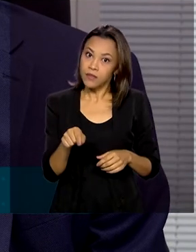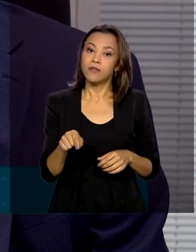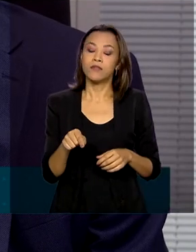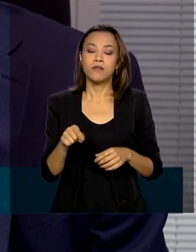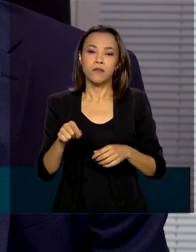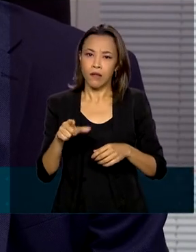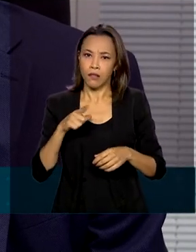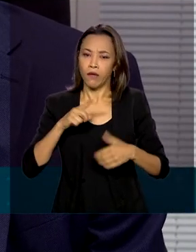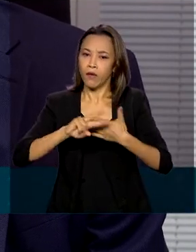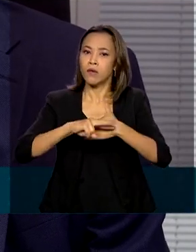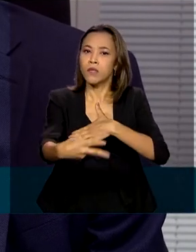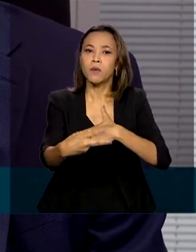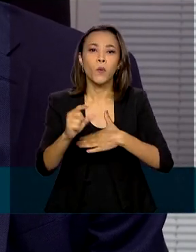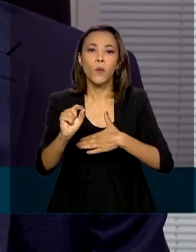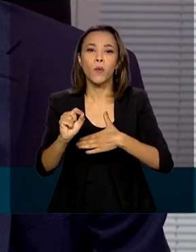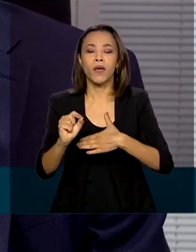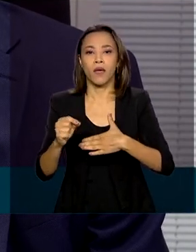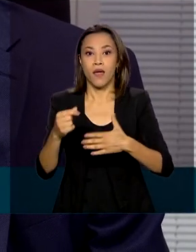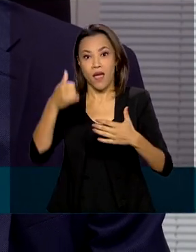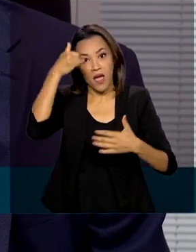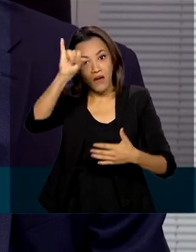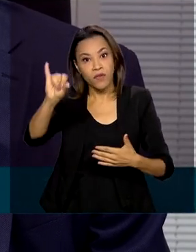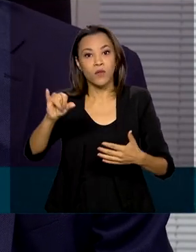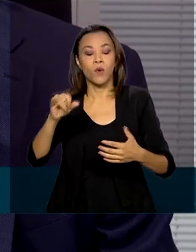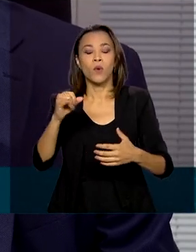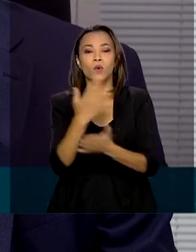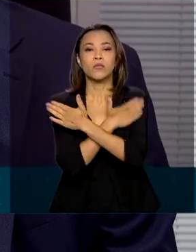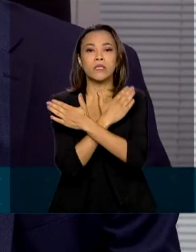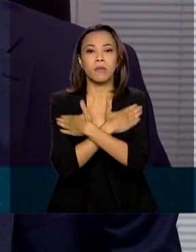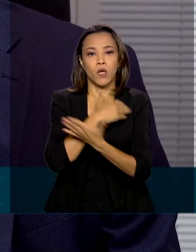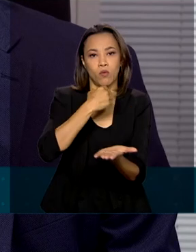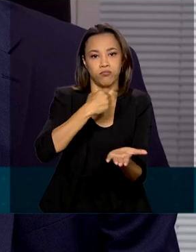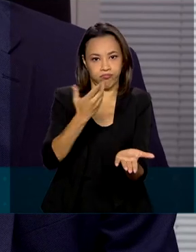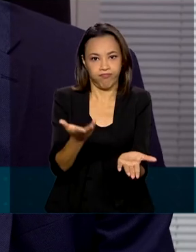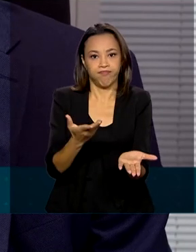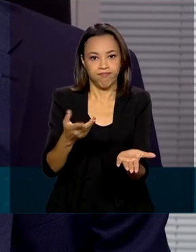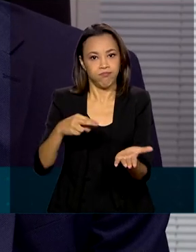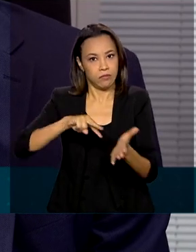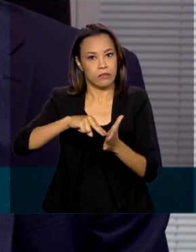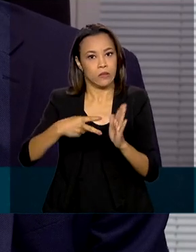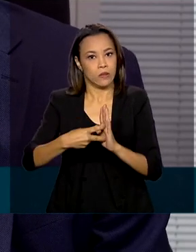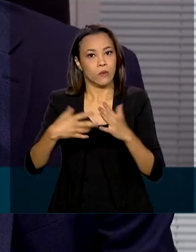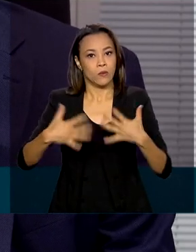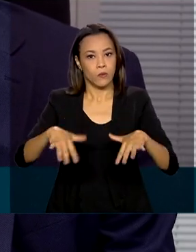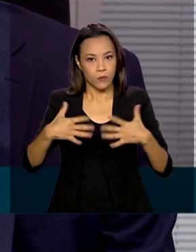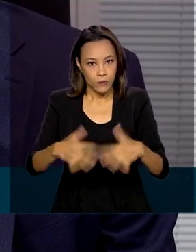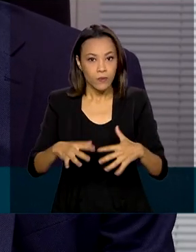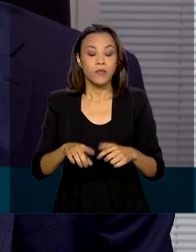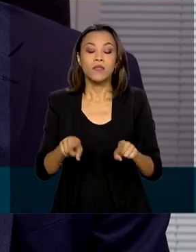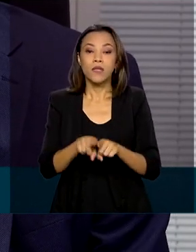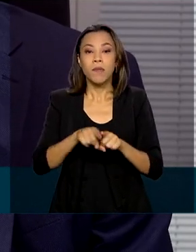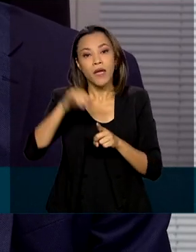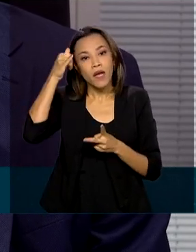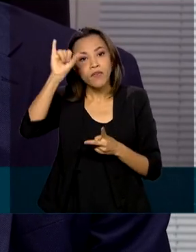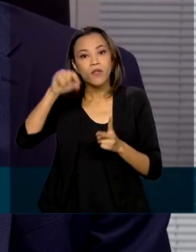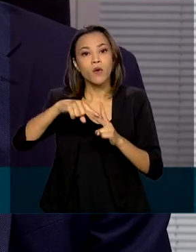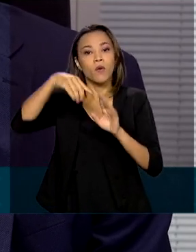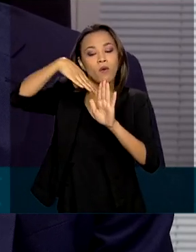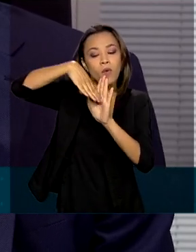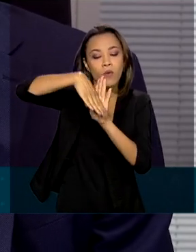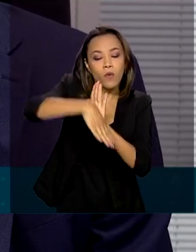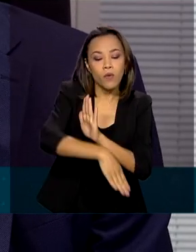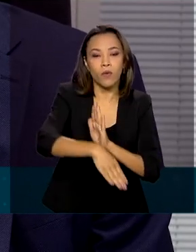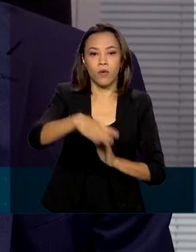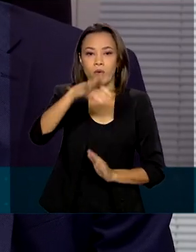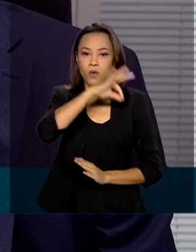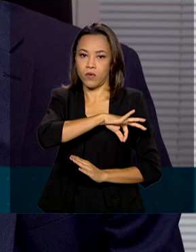aumento do desemprego formal de maneira significativa, evitou-se uma queda muito forte na renda